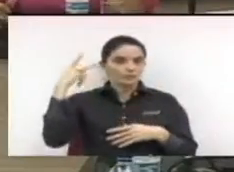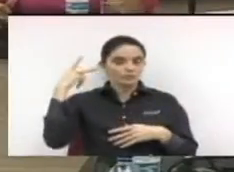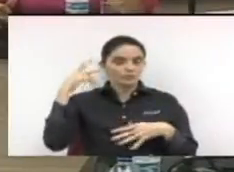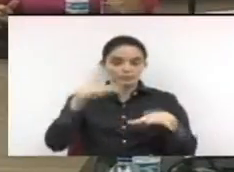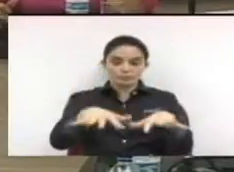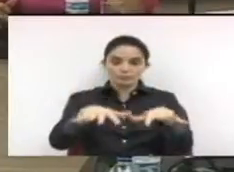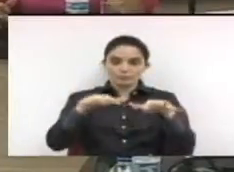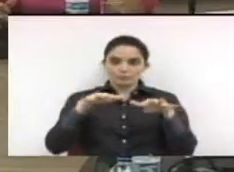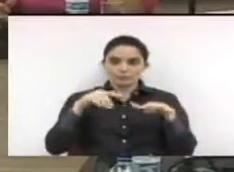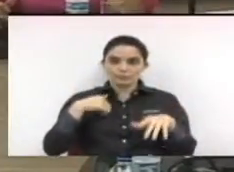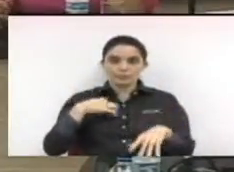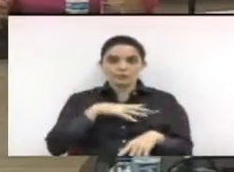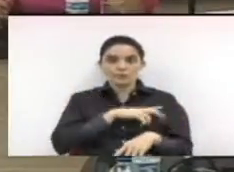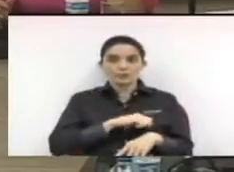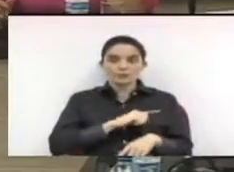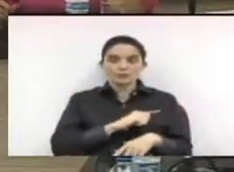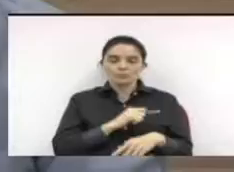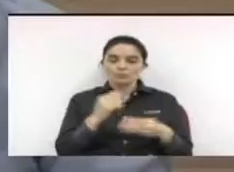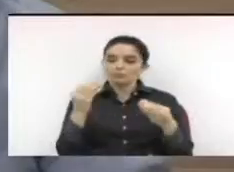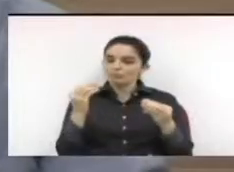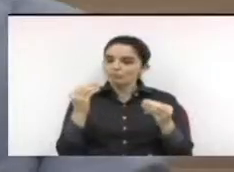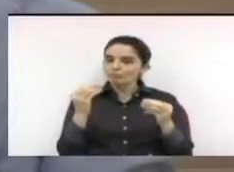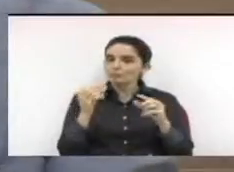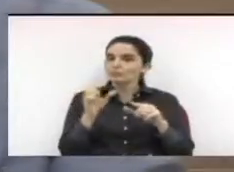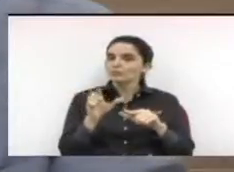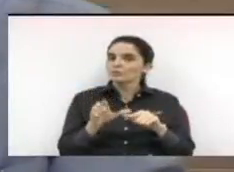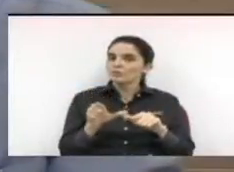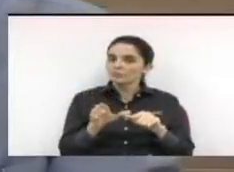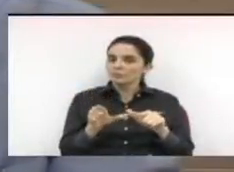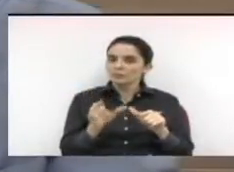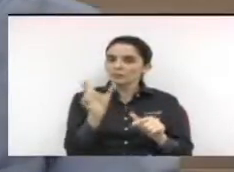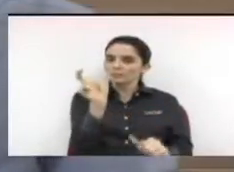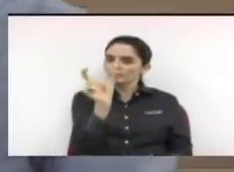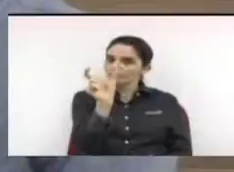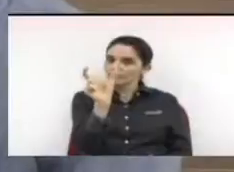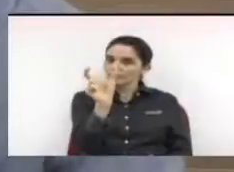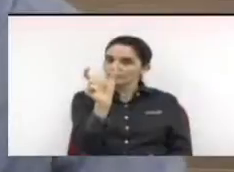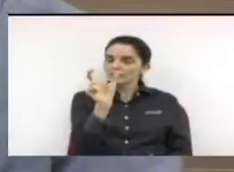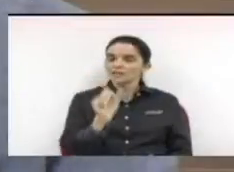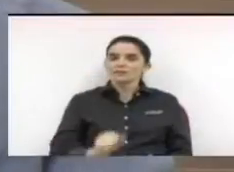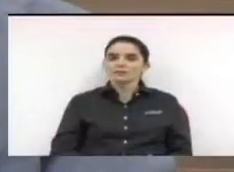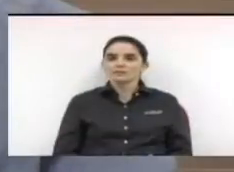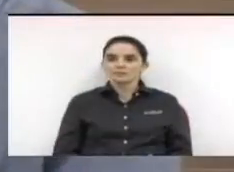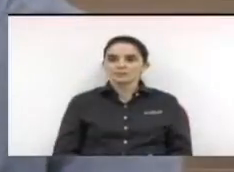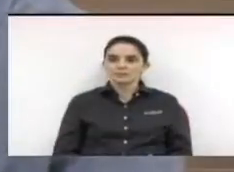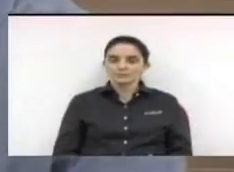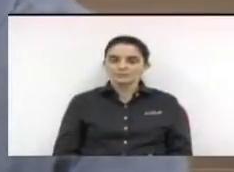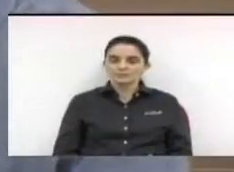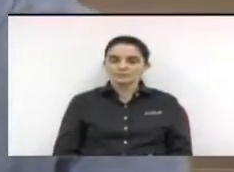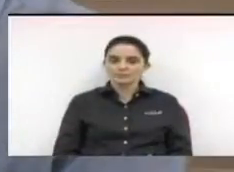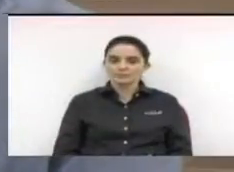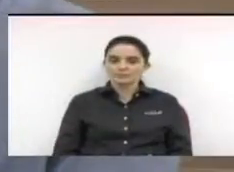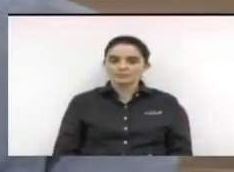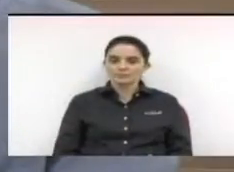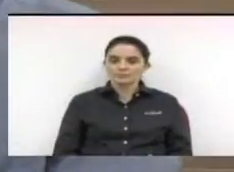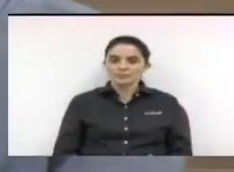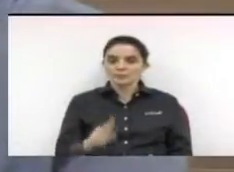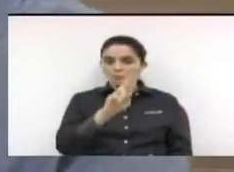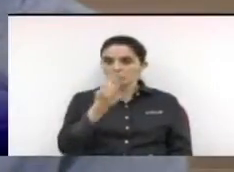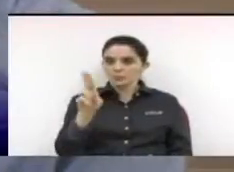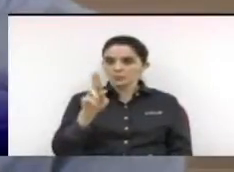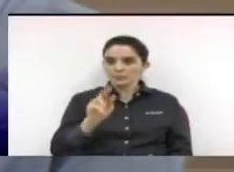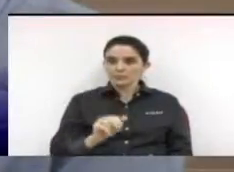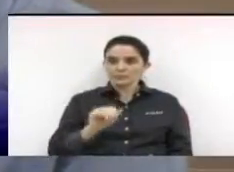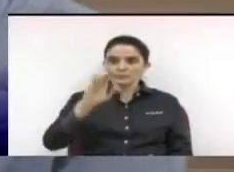Eu gosto muito de uma palavra, vereador Wilson, soa bem aos meus ouvidos, que chama empoderamento.